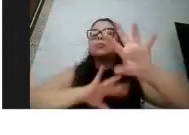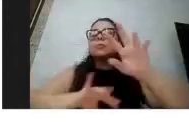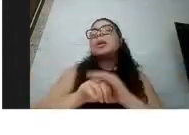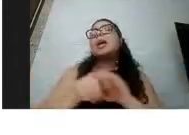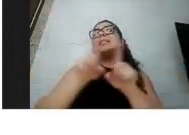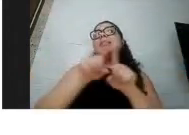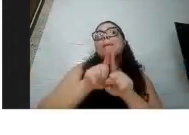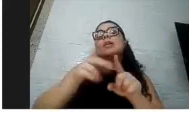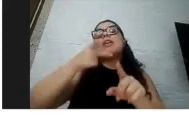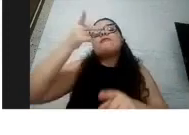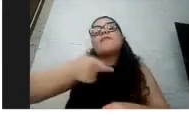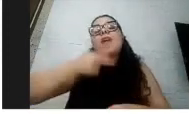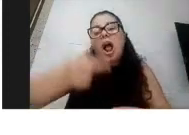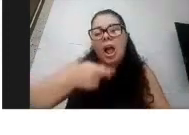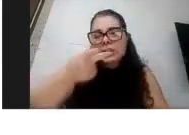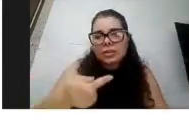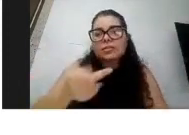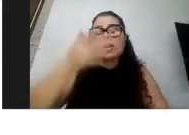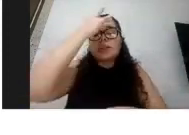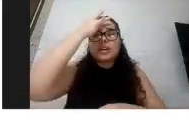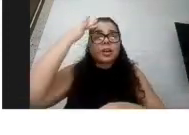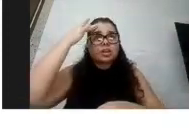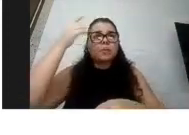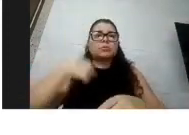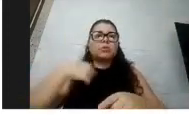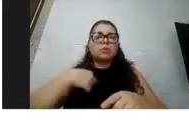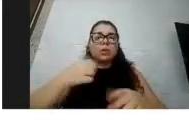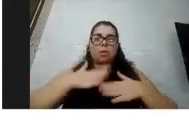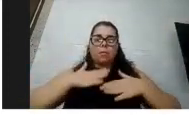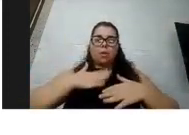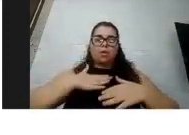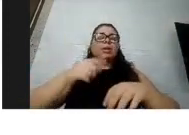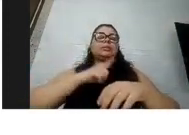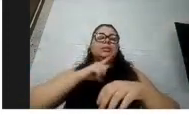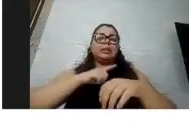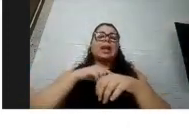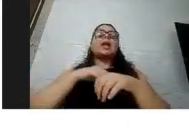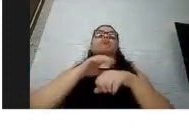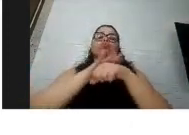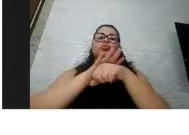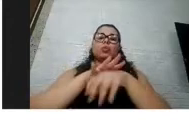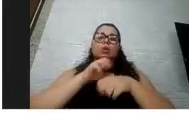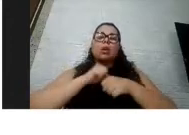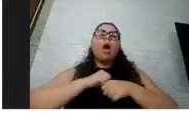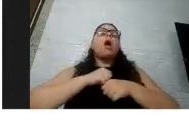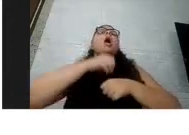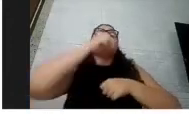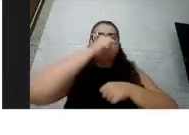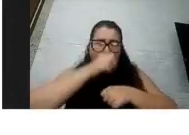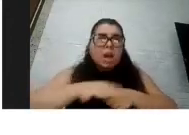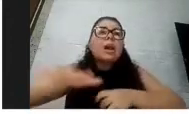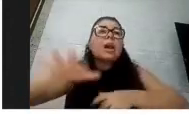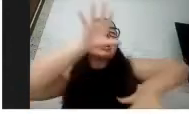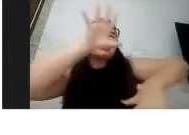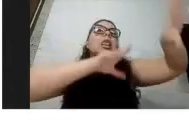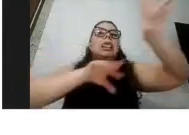fala. Então, as pessoas contaminadas elas têm essas partículas virais nessas secreções e a outra